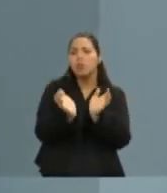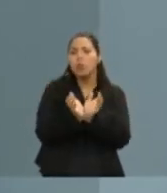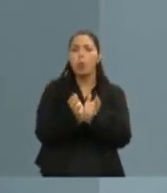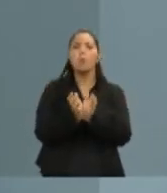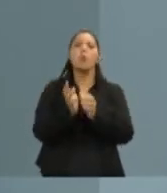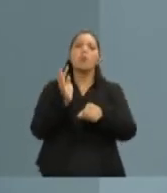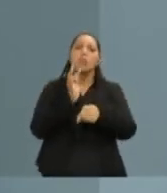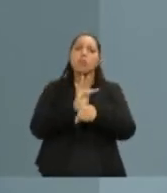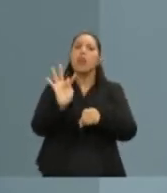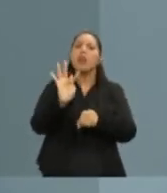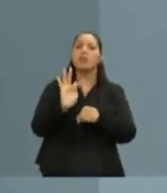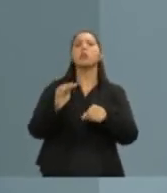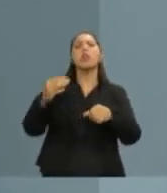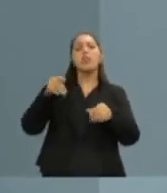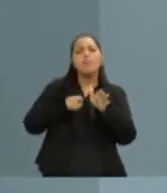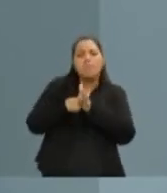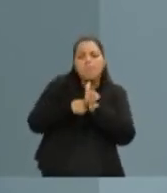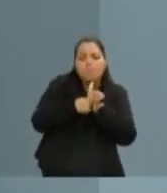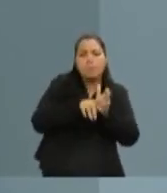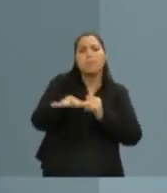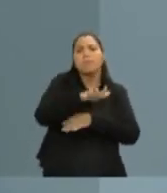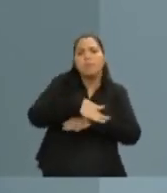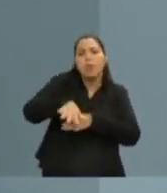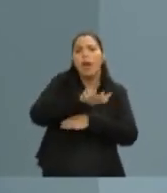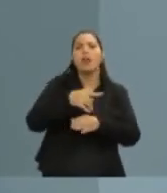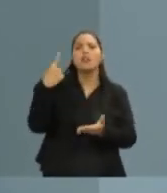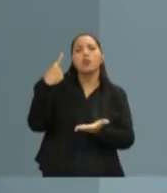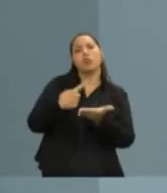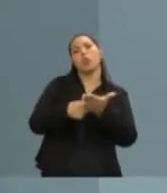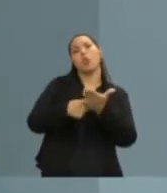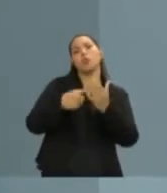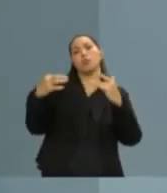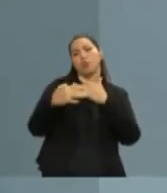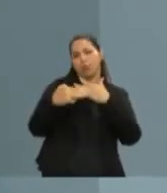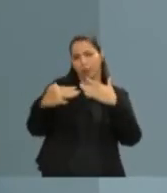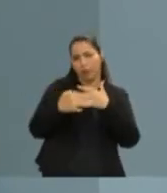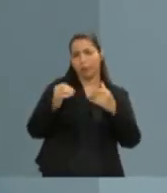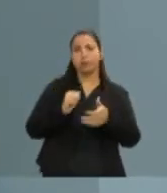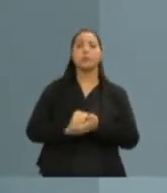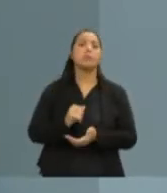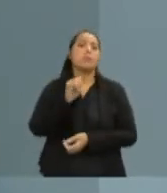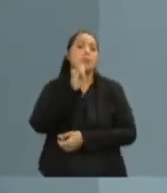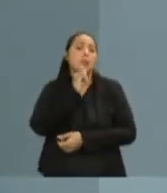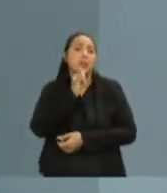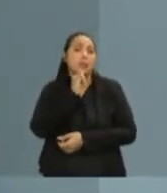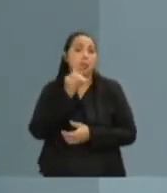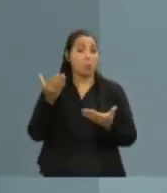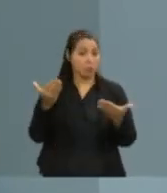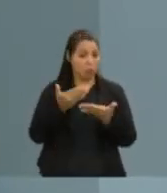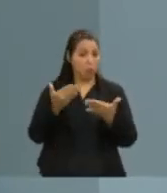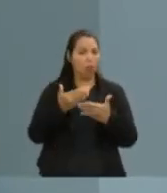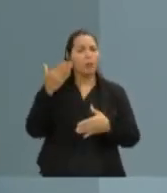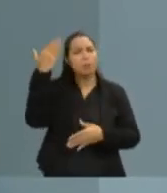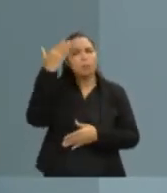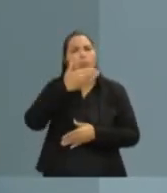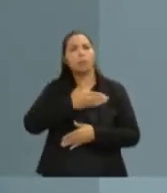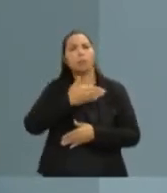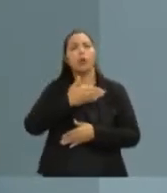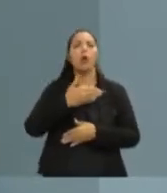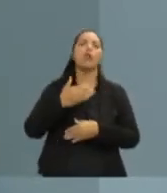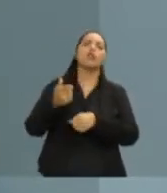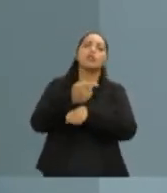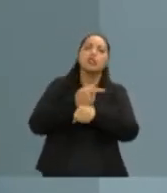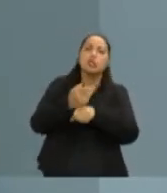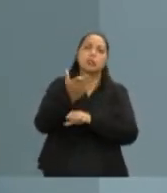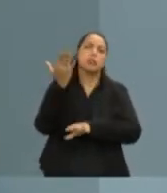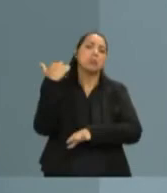que efetivamente conheçam a área e que tenham compromisso com a cidade. O exemplo que eu trouxe agora prova que a gestão anterior do candidato não deu